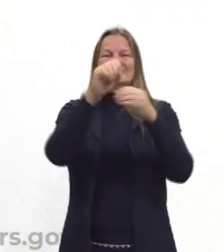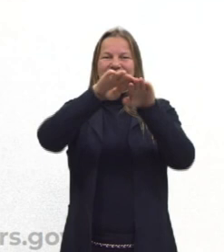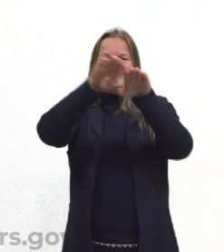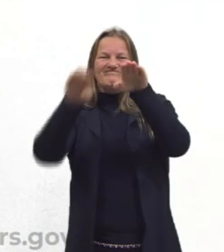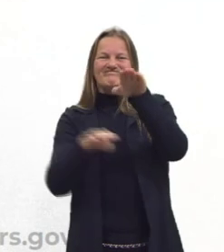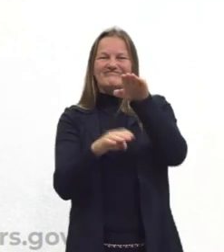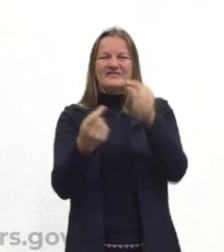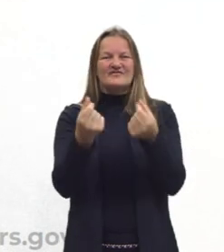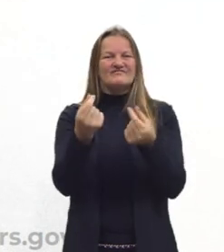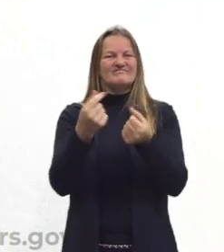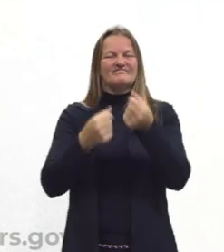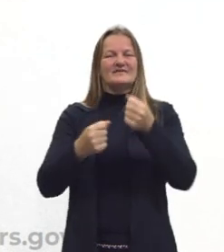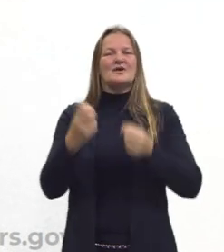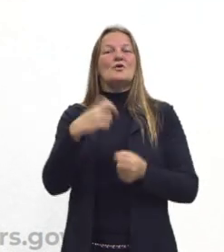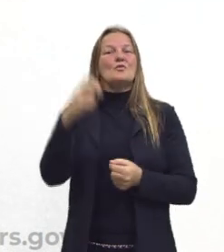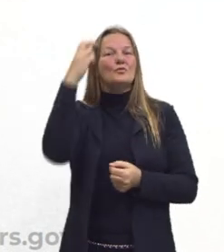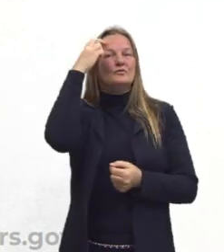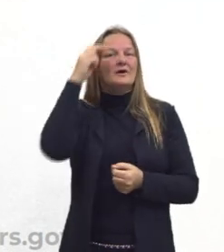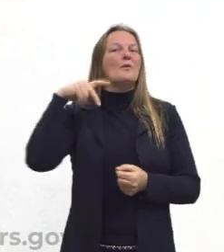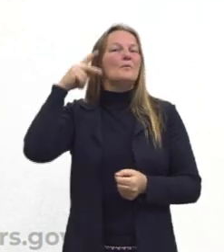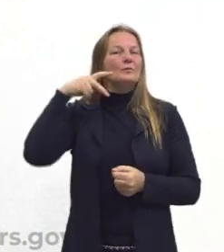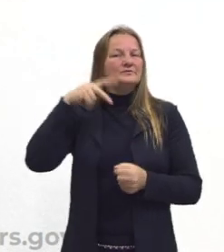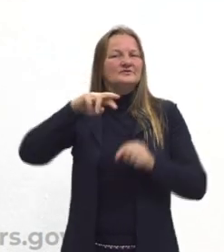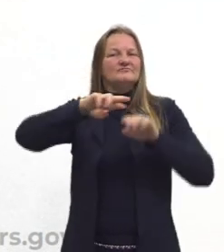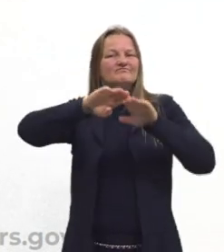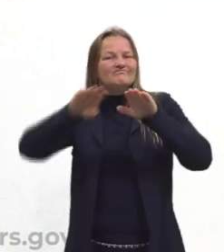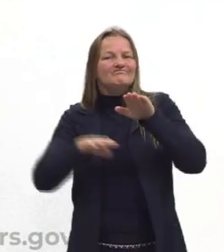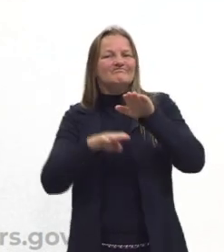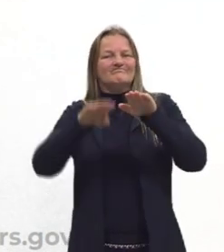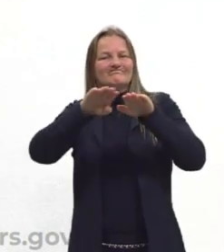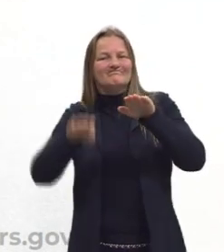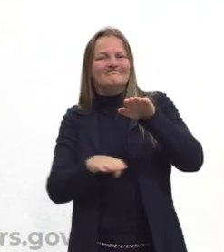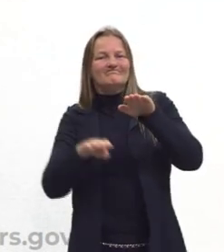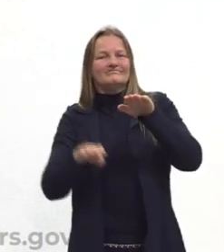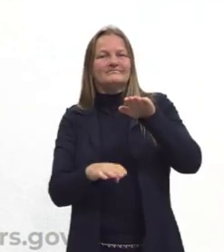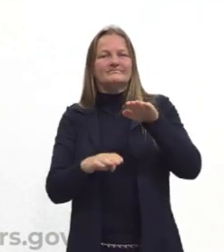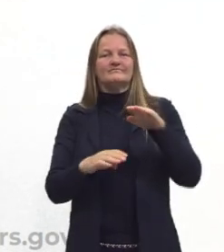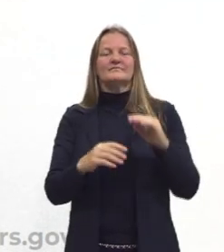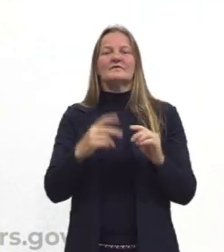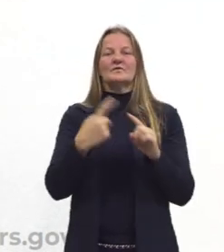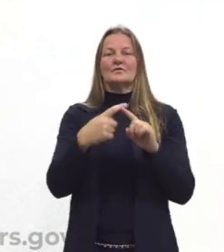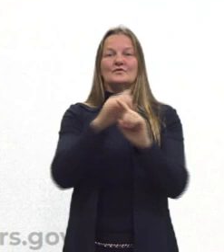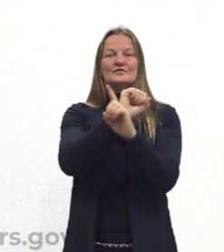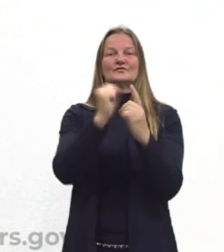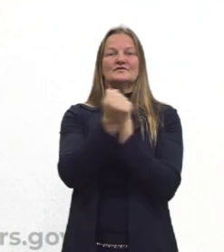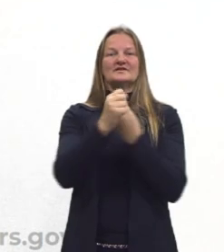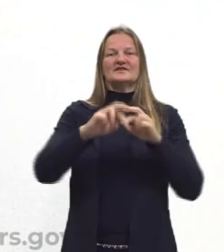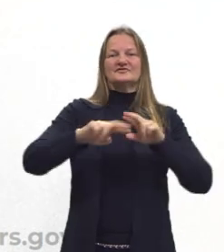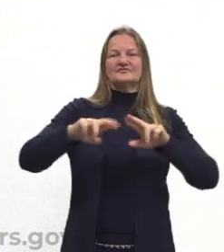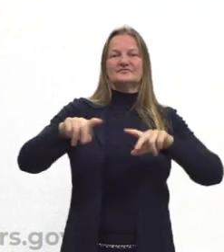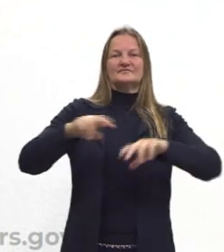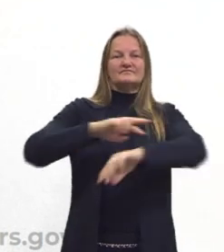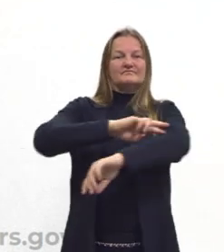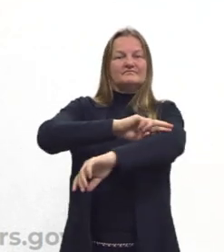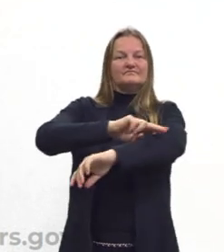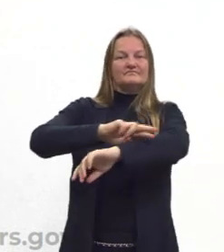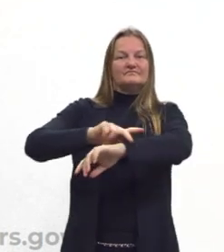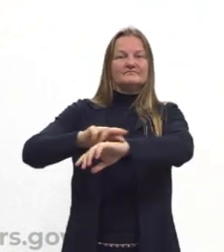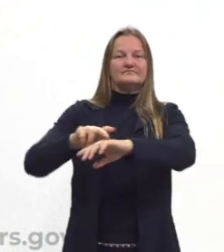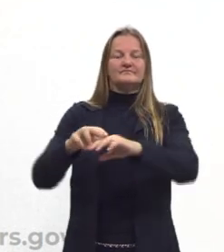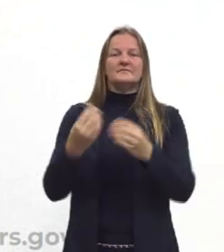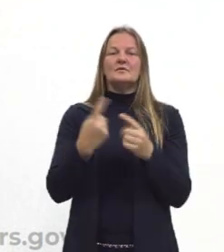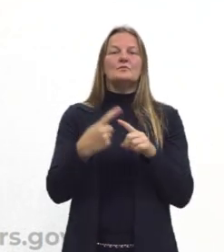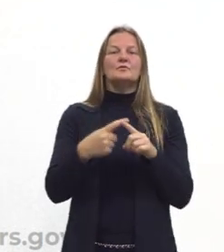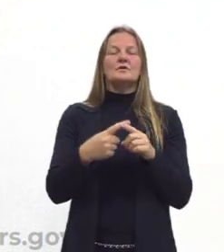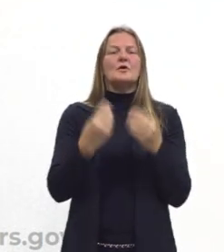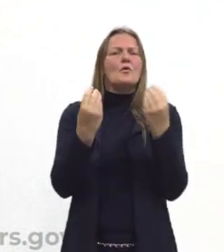econômicas, culturais e políticas entre classes sociais e diferentes etnias. Afinal, como